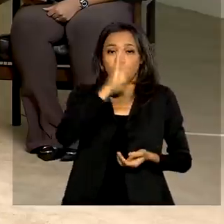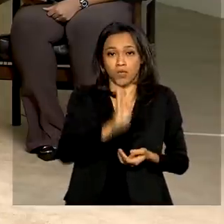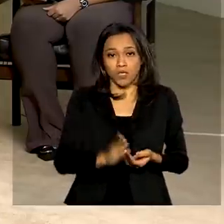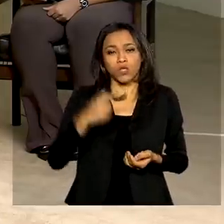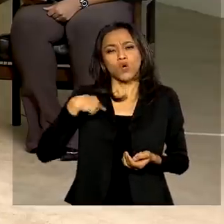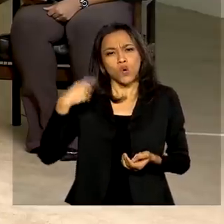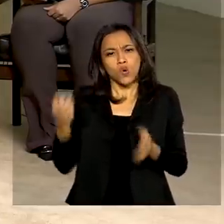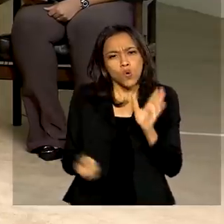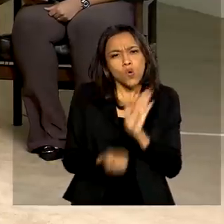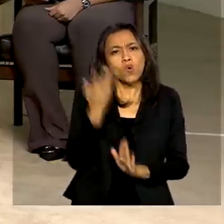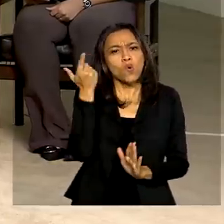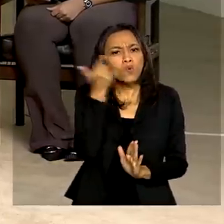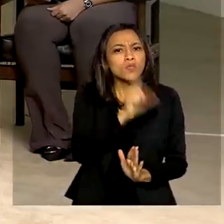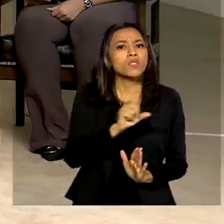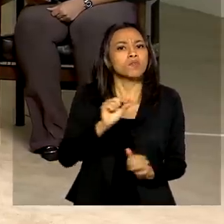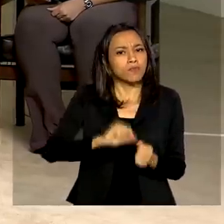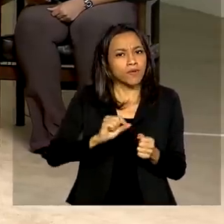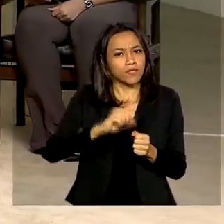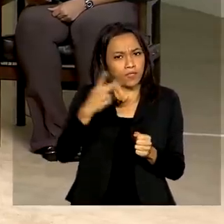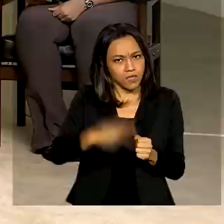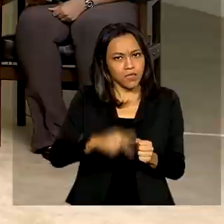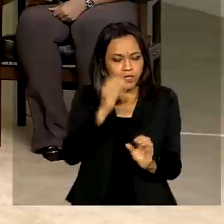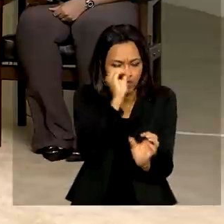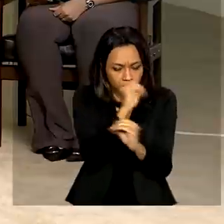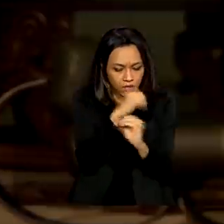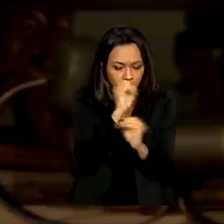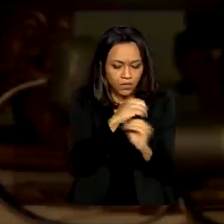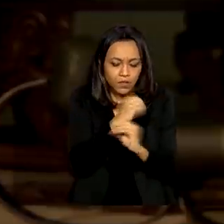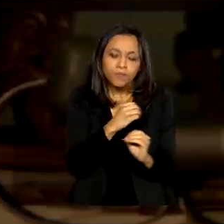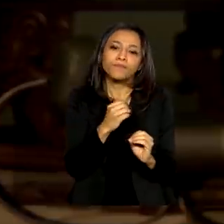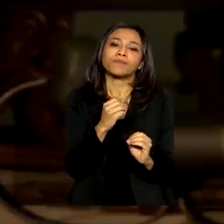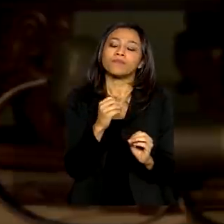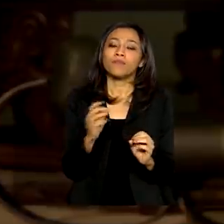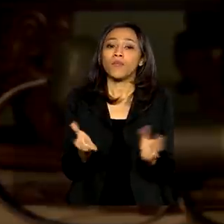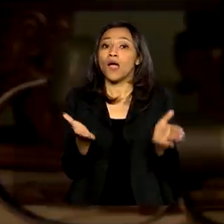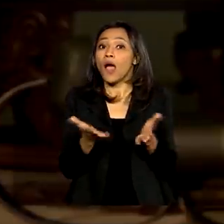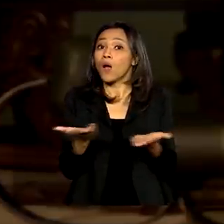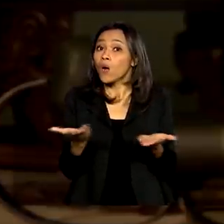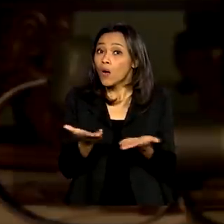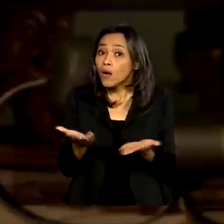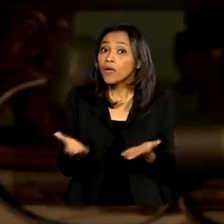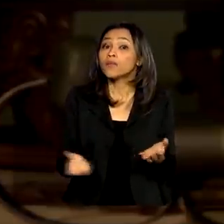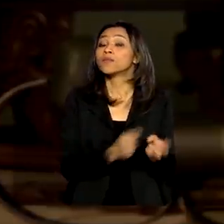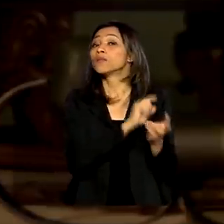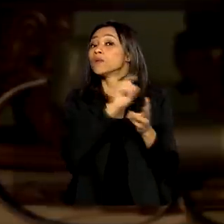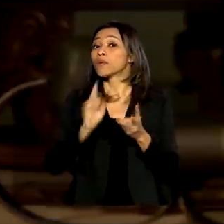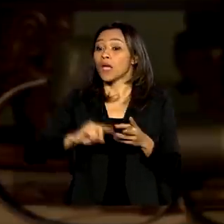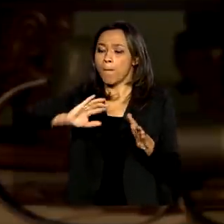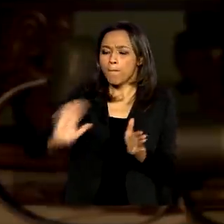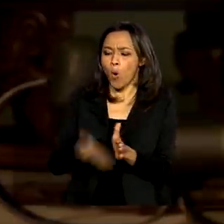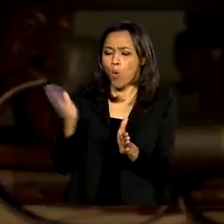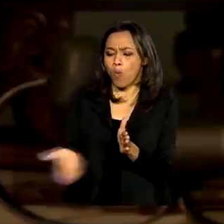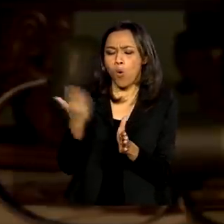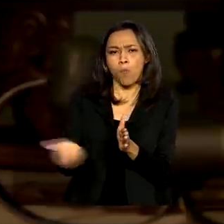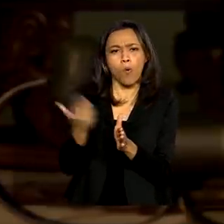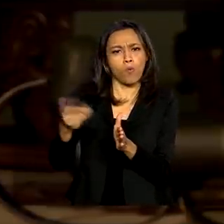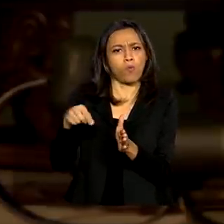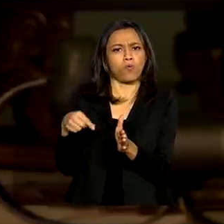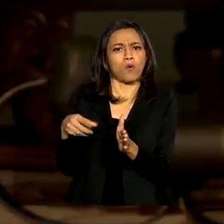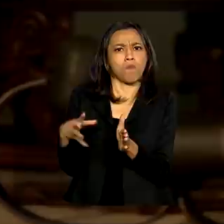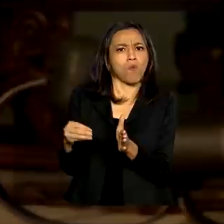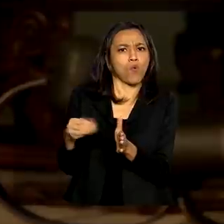laboratórios, um reagente nacional, e agora nós estamos investindo na ampliação, ou na escala da produção desse reagente no Brasil.